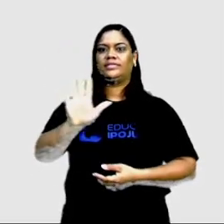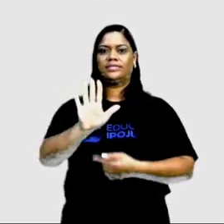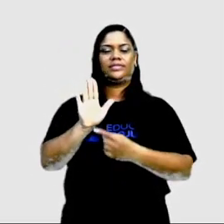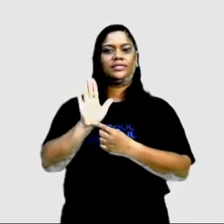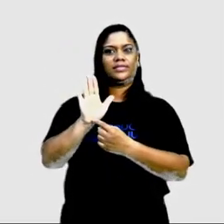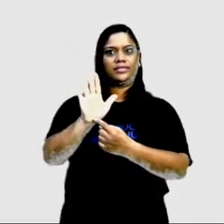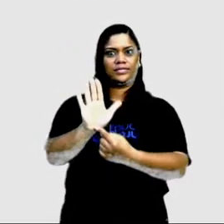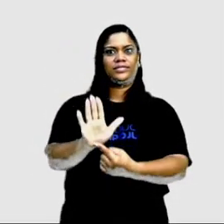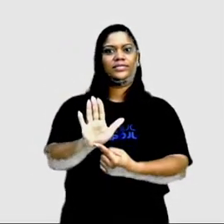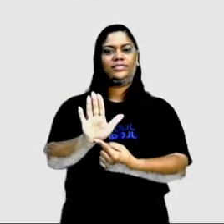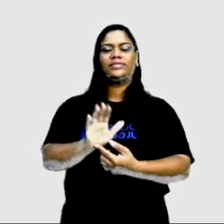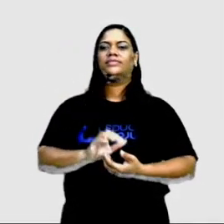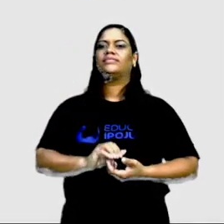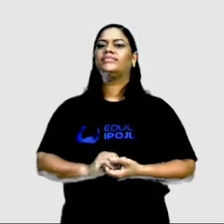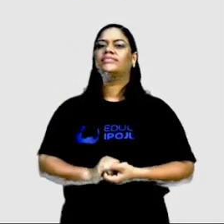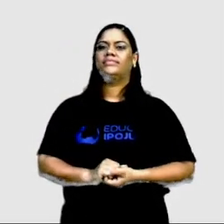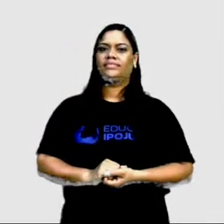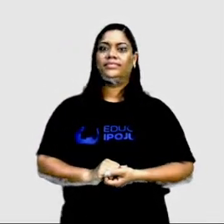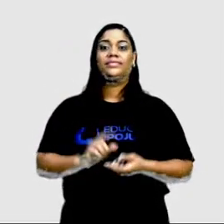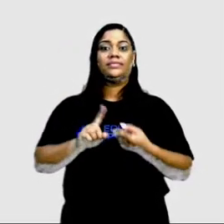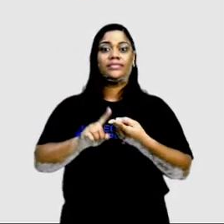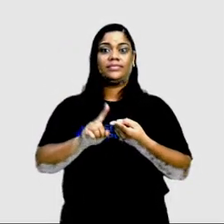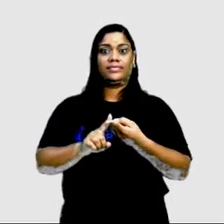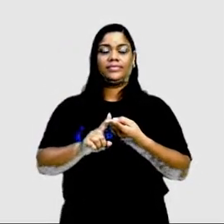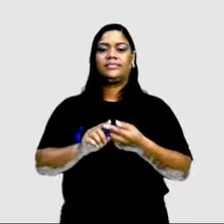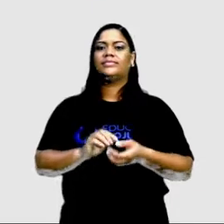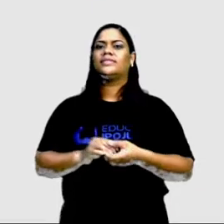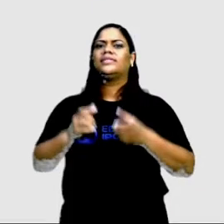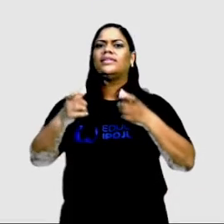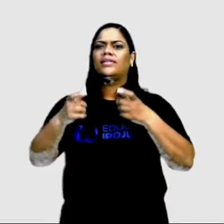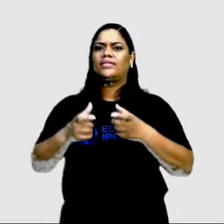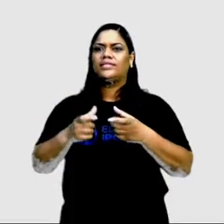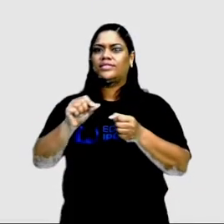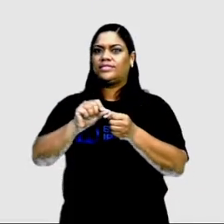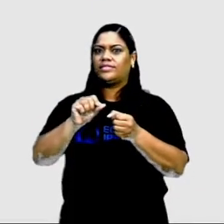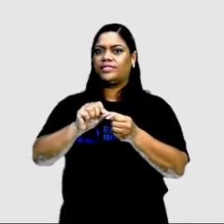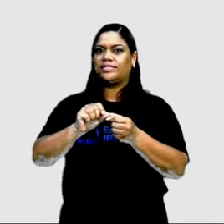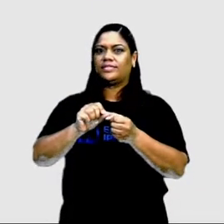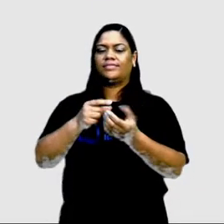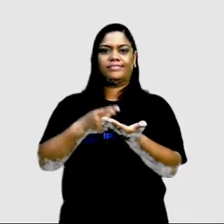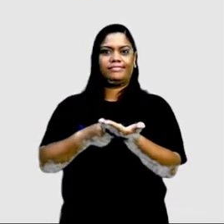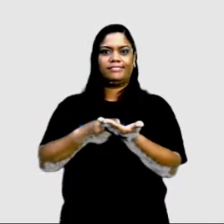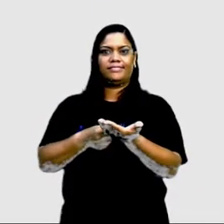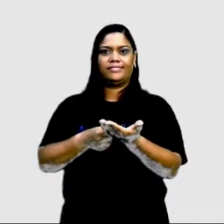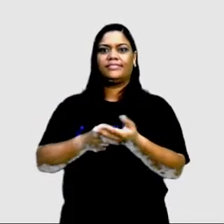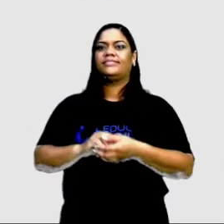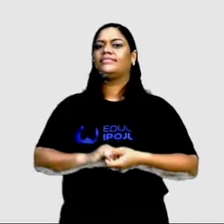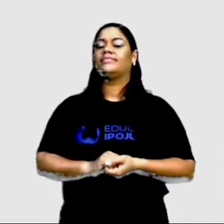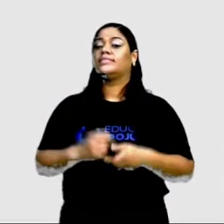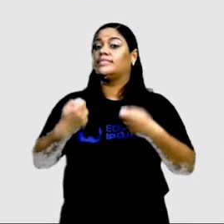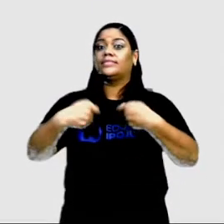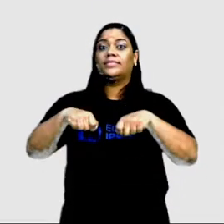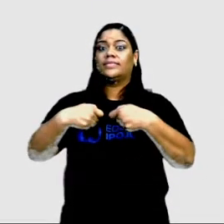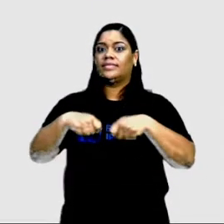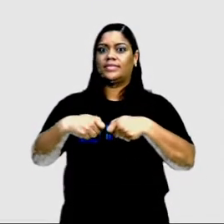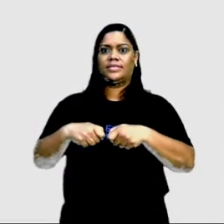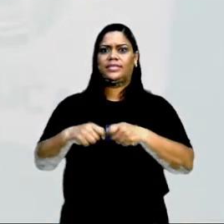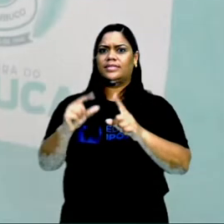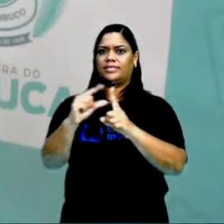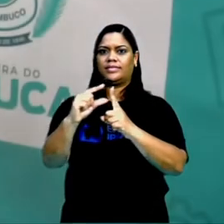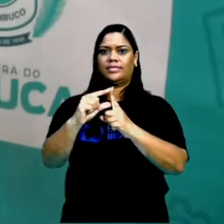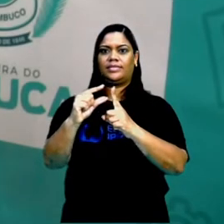mensagem para a gente. E o logotipo da ONG, que produz isso daí. Veja que não foi preciso nenhuma